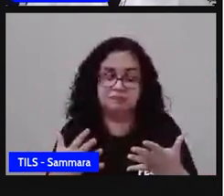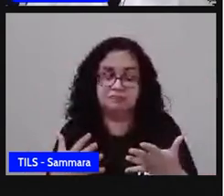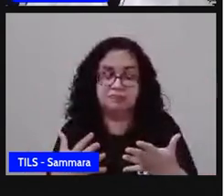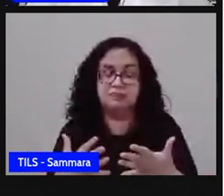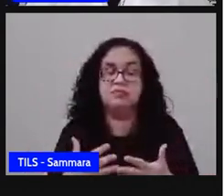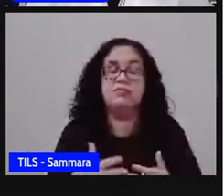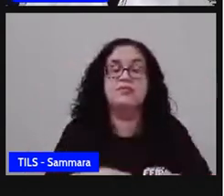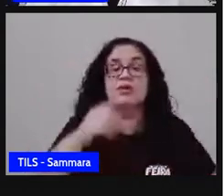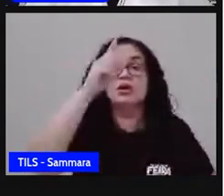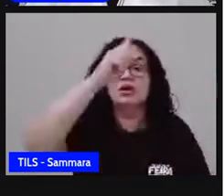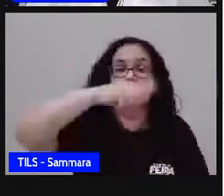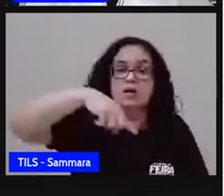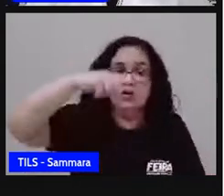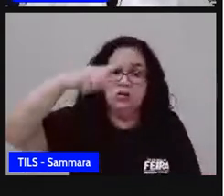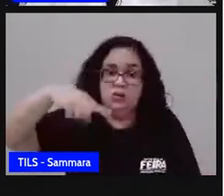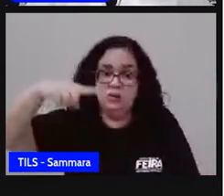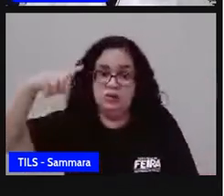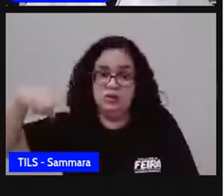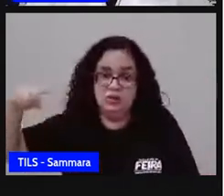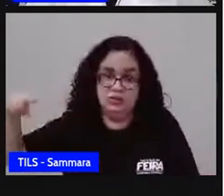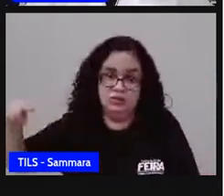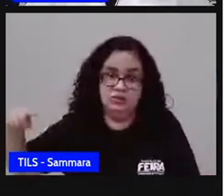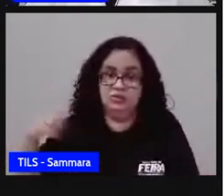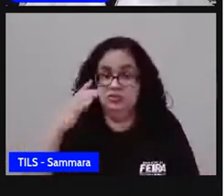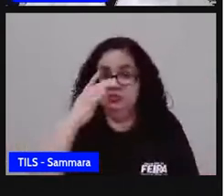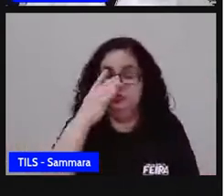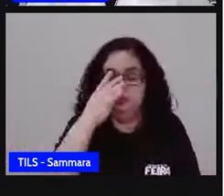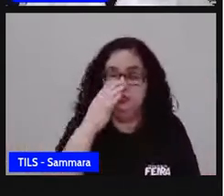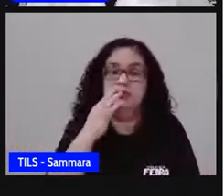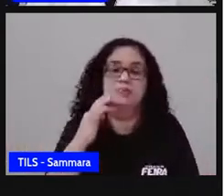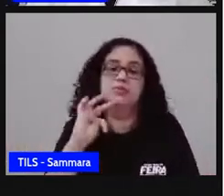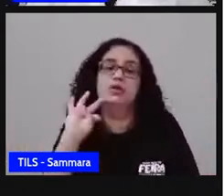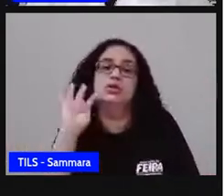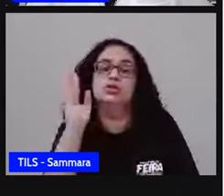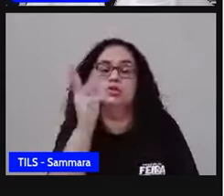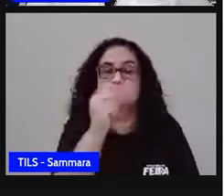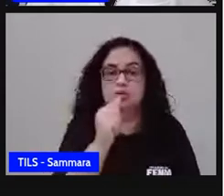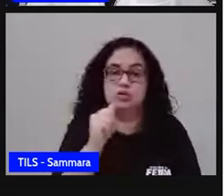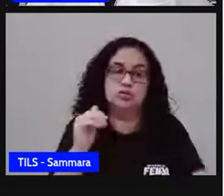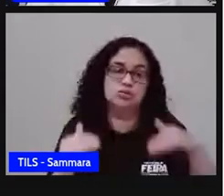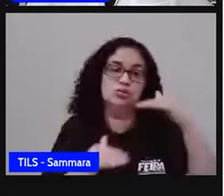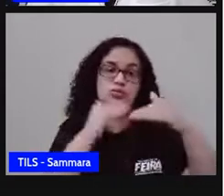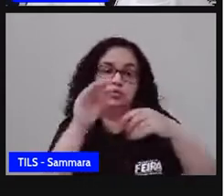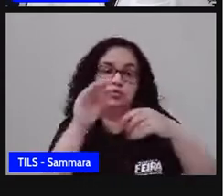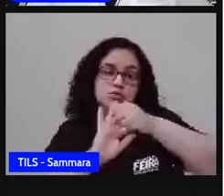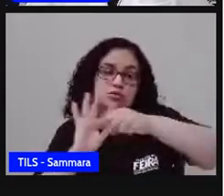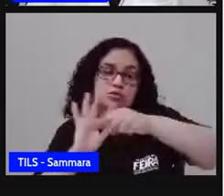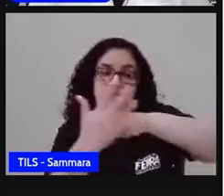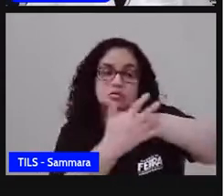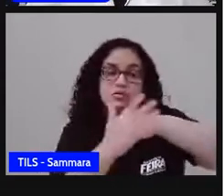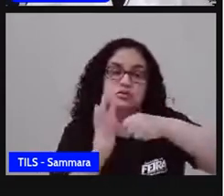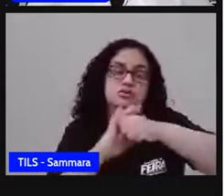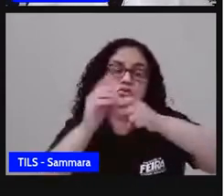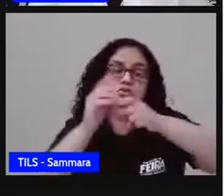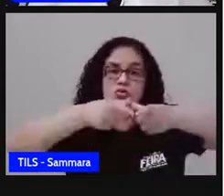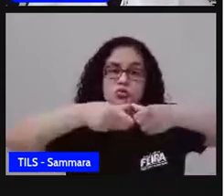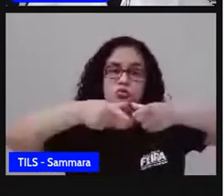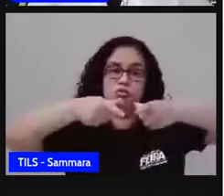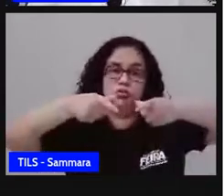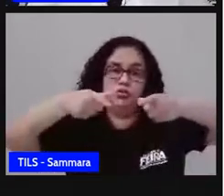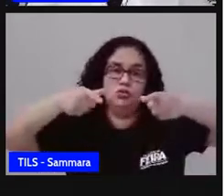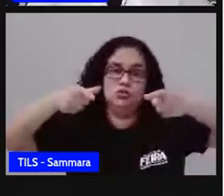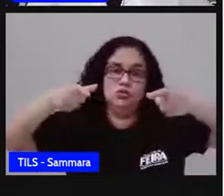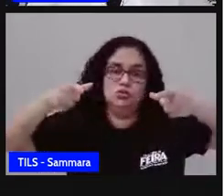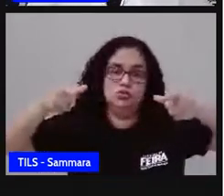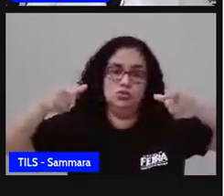dizendo que todo esse processo de infecção só veio aumentando até essa